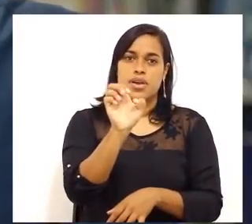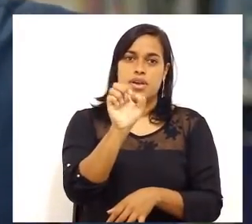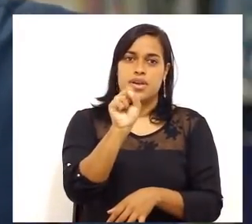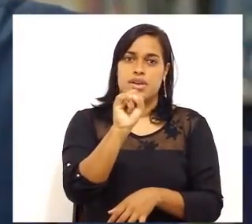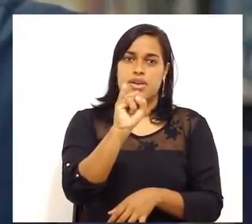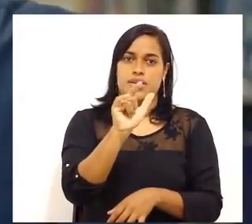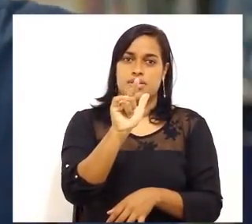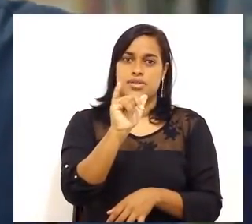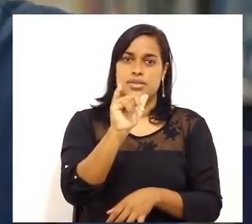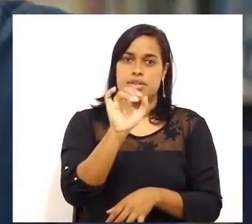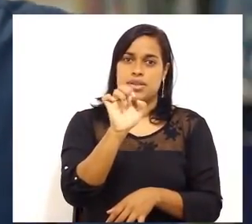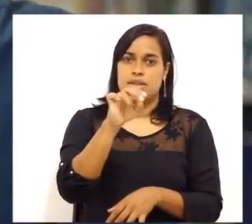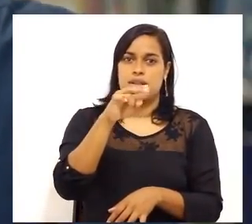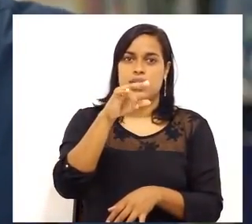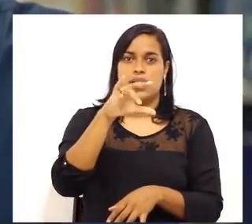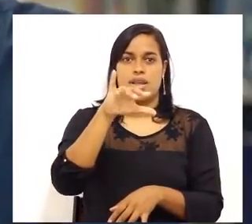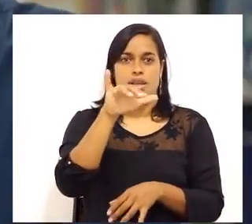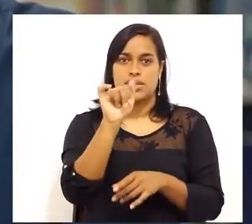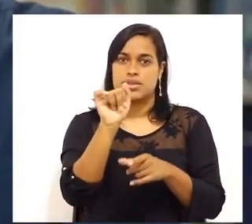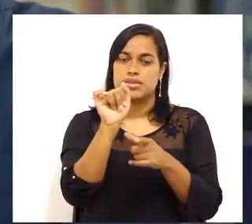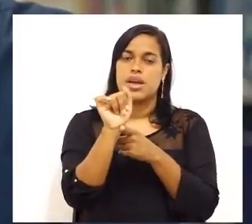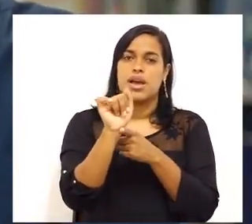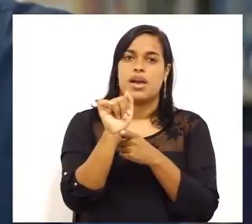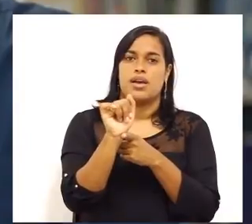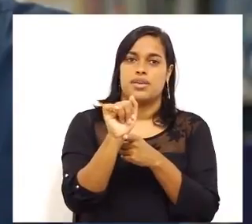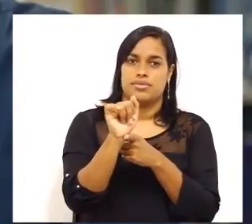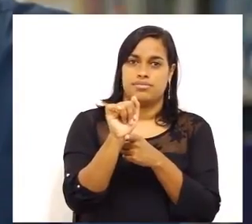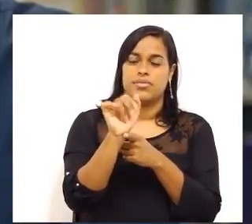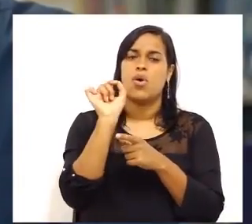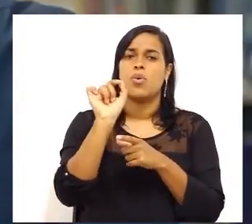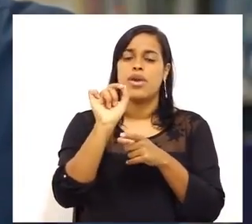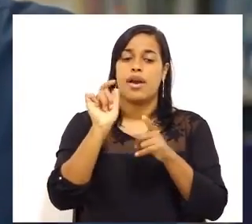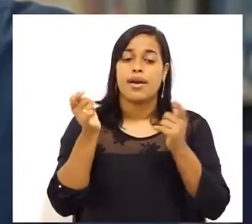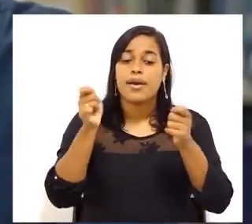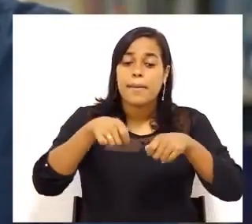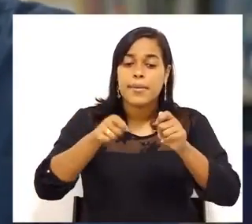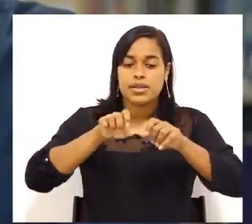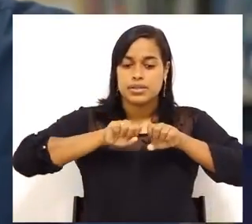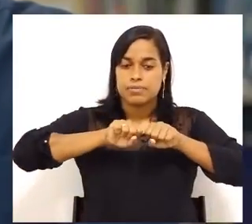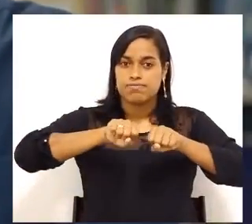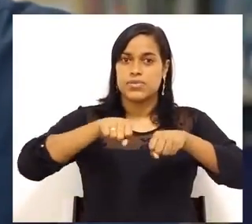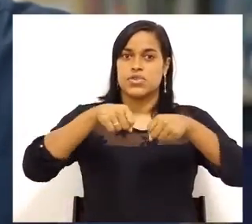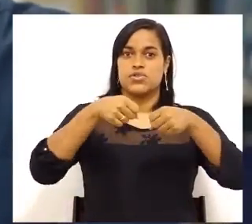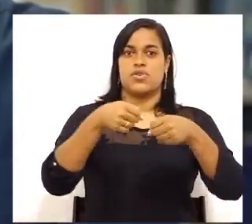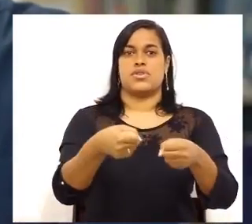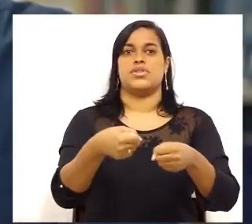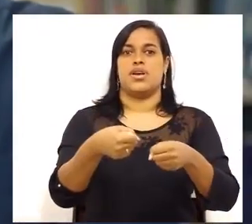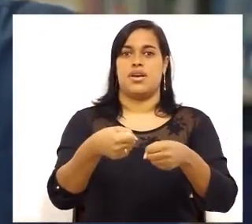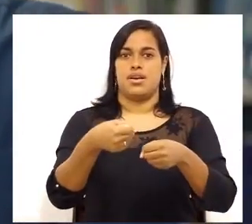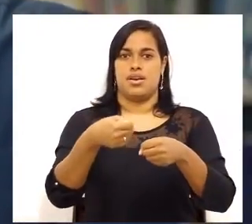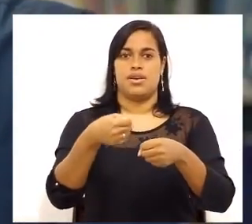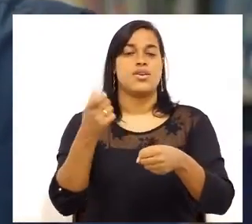Nós dizemos que um funcionário, ele é resiliente quando ele tem a capacidade de reagir diante de dificuldades.